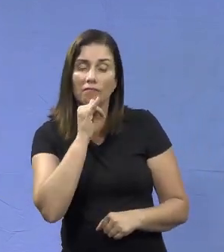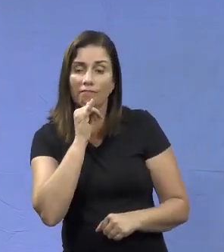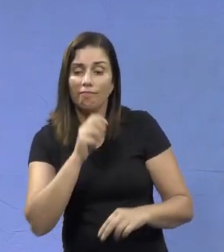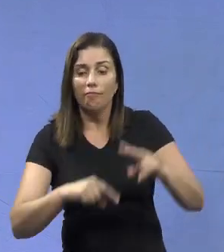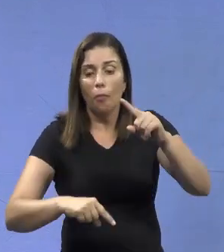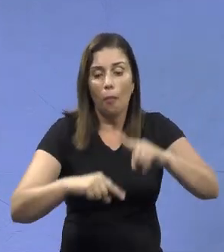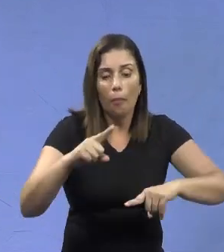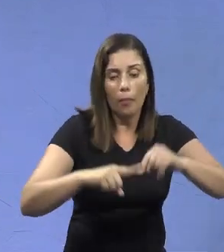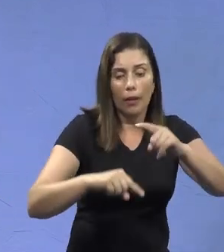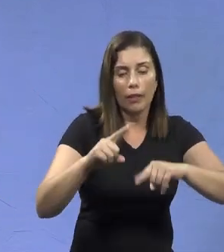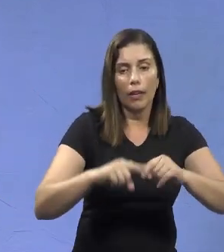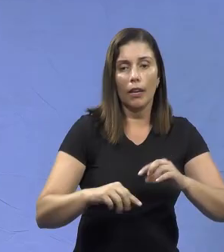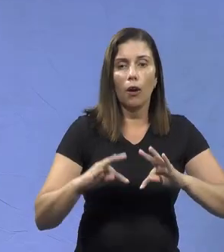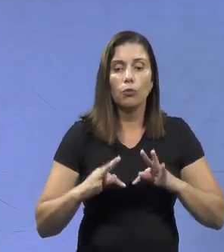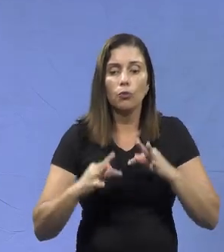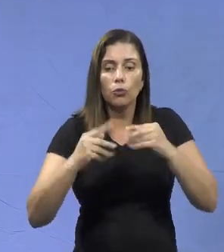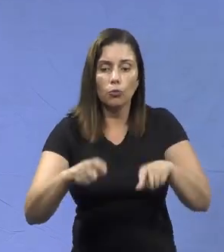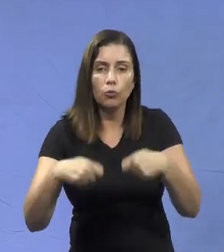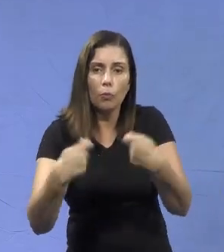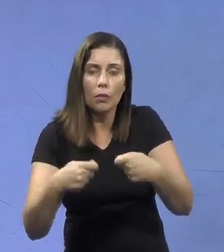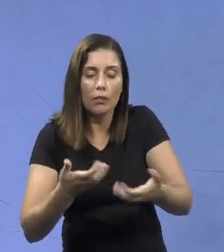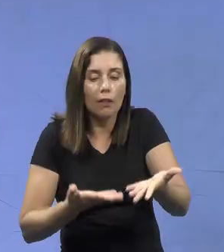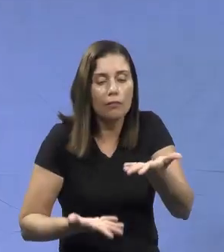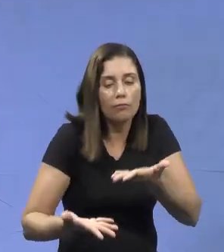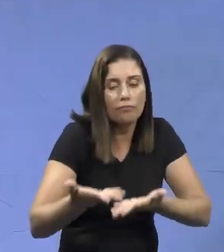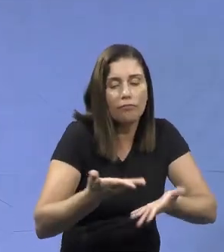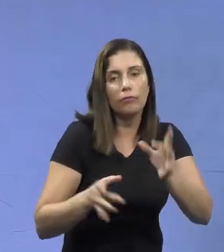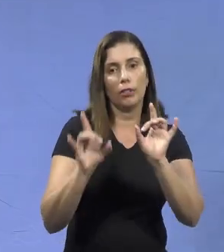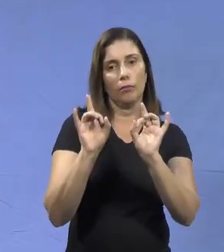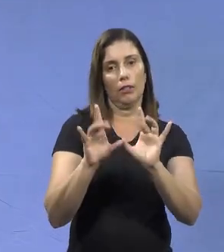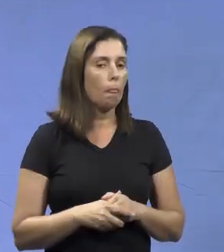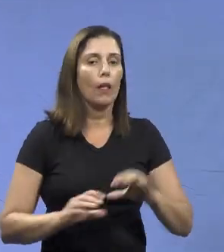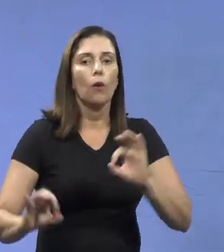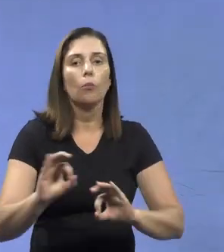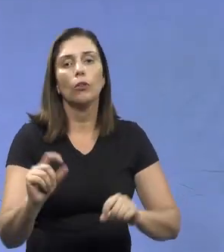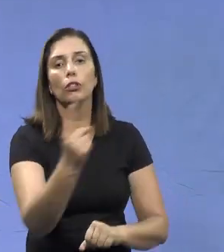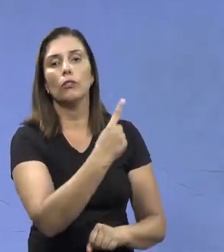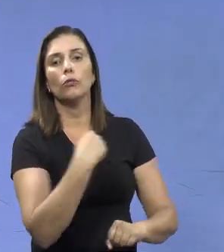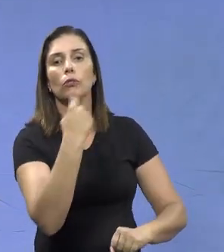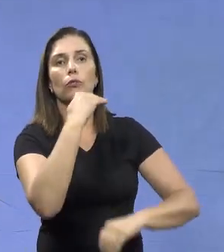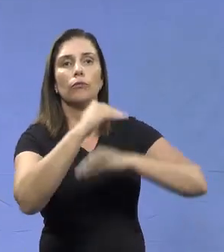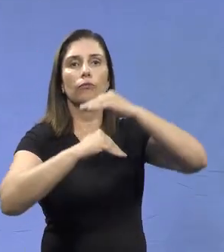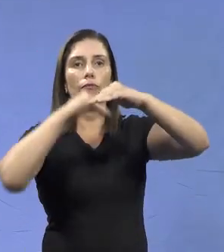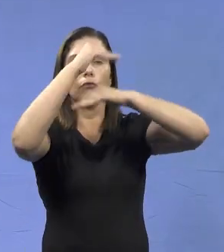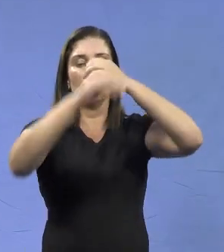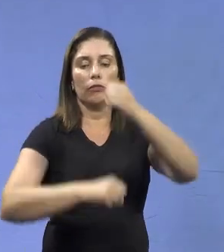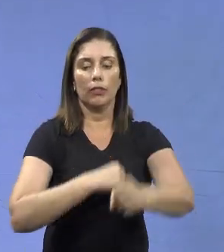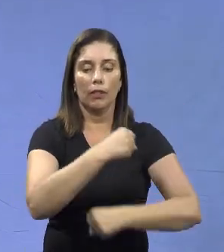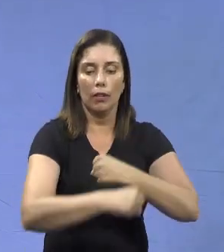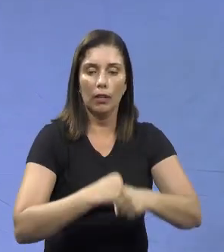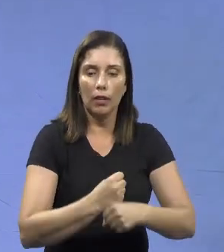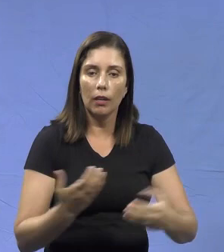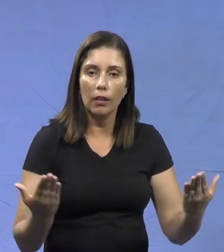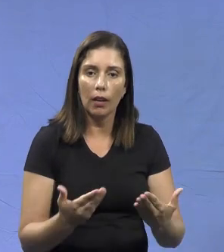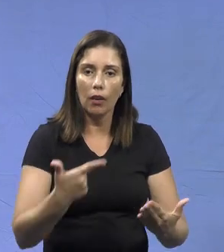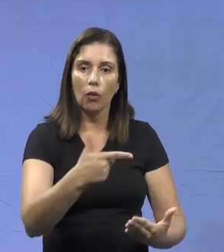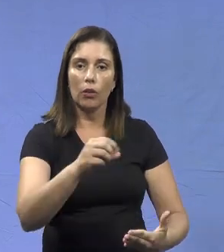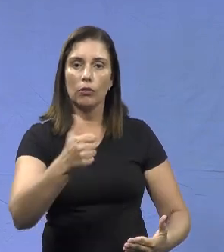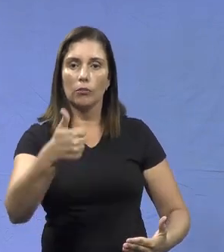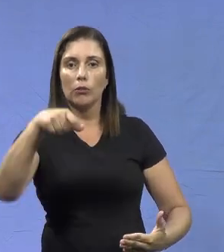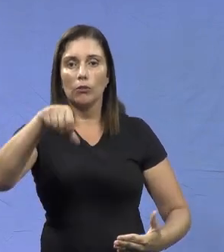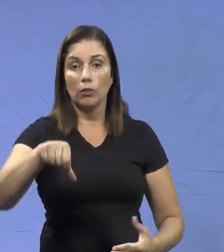químico e tudo isso necessita de um tratamento especial. O projeto que a gente vem desenvolvendo neste ano de 2019,